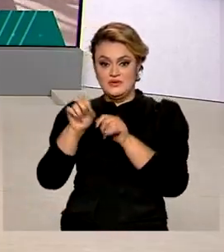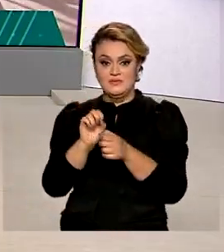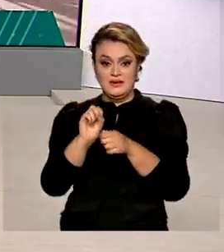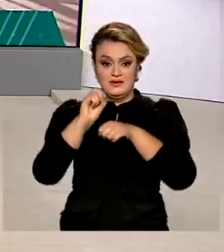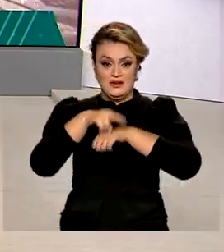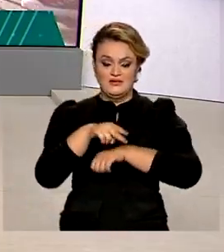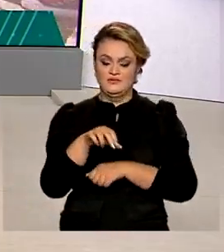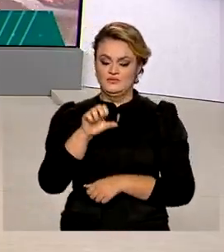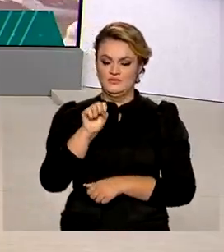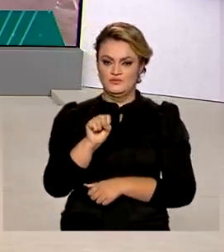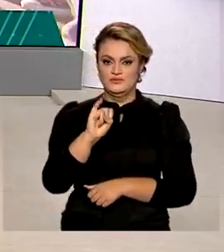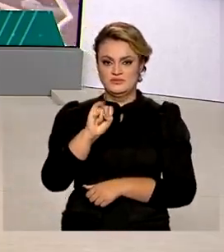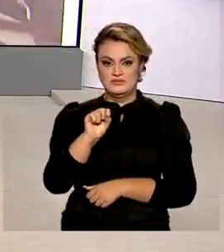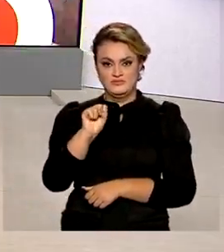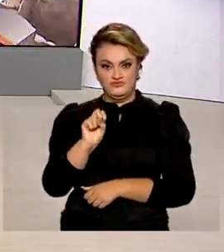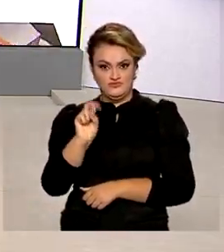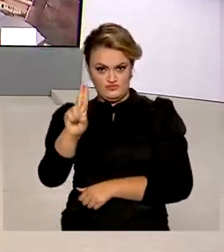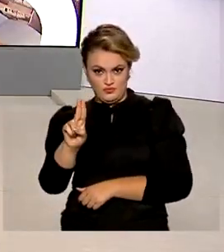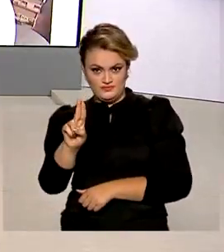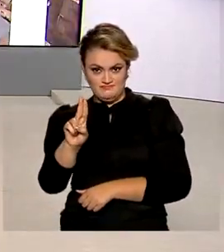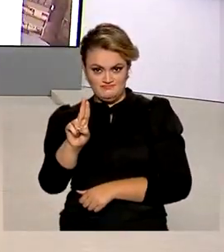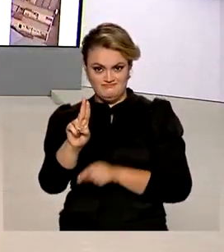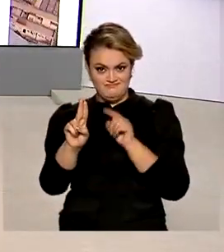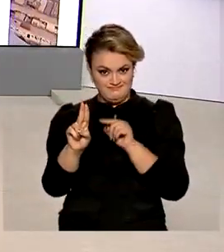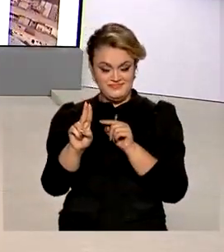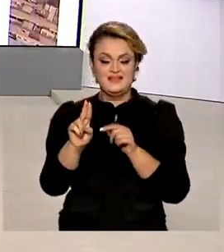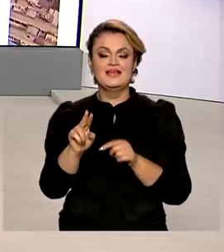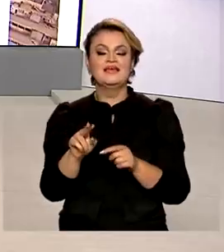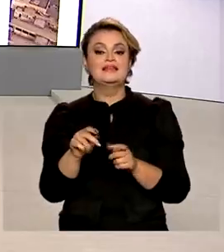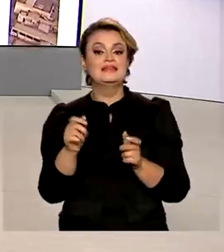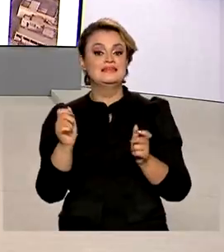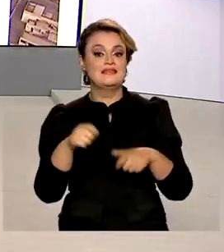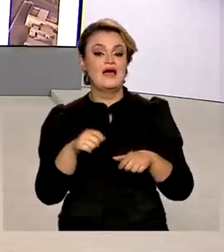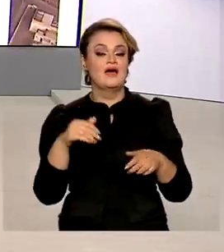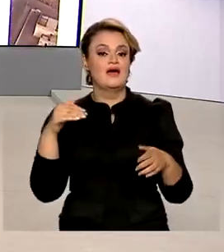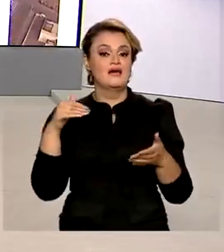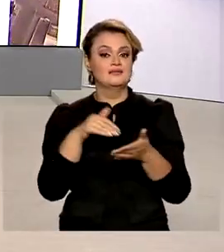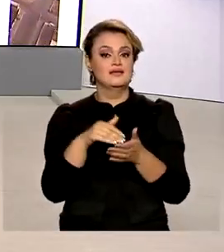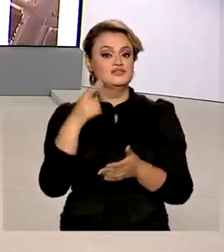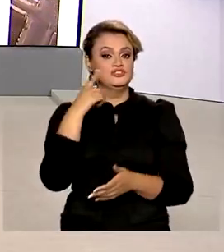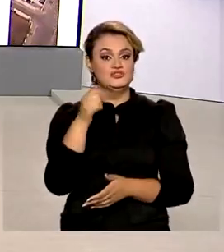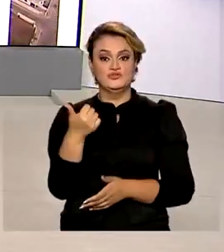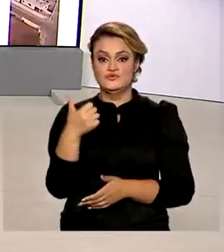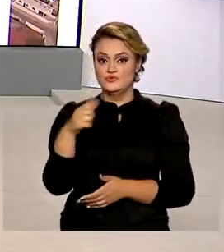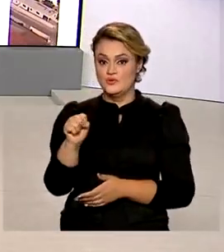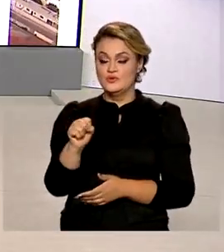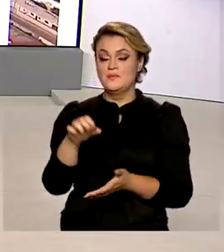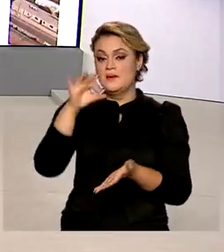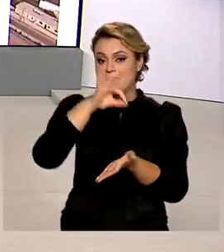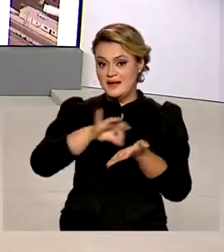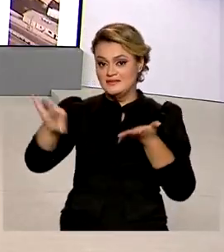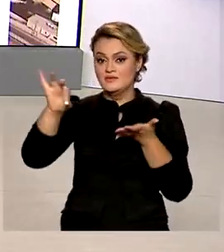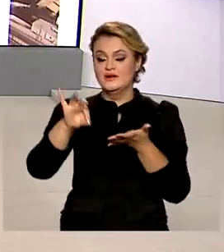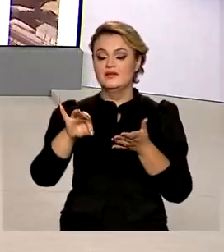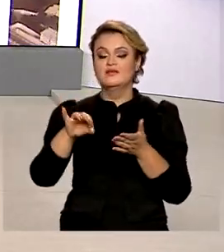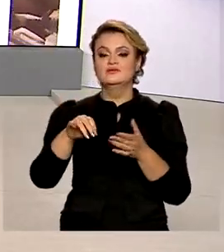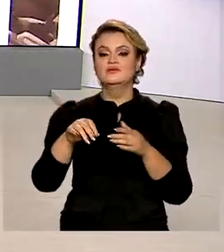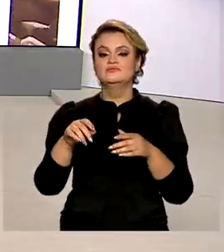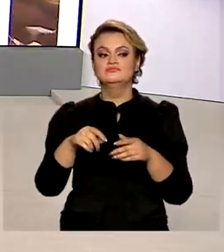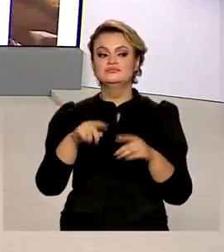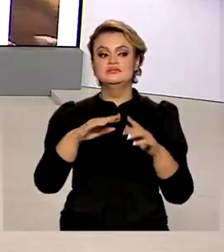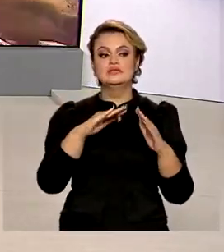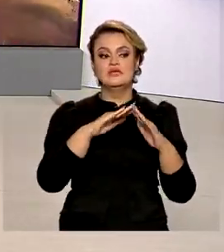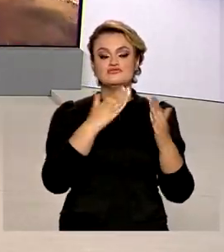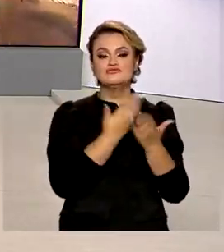chamada regular do Sistema de Seleção Unificado, o SISU, têm até o dia 18 para fazer a matrícula na instituição de